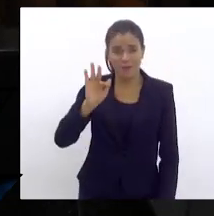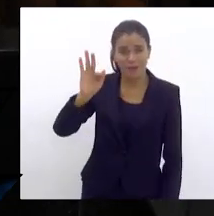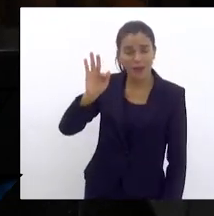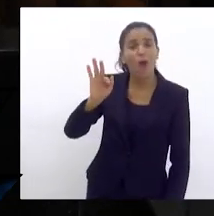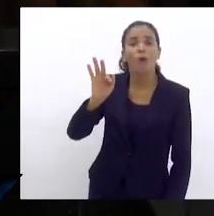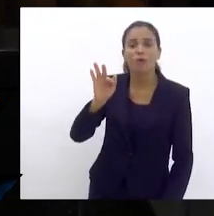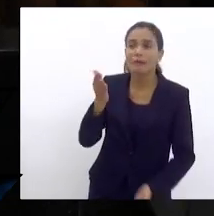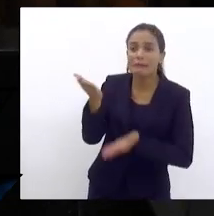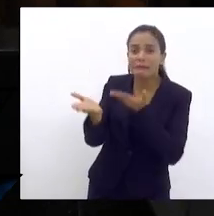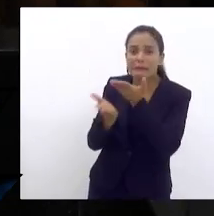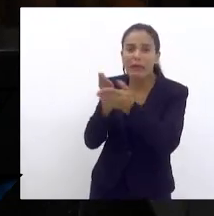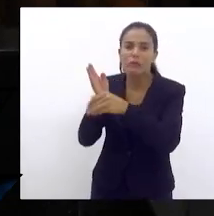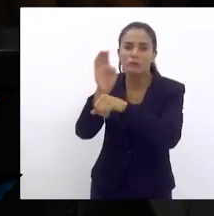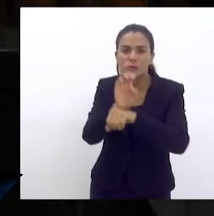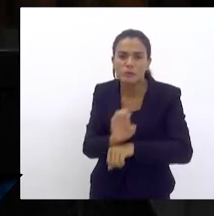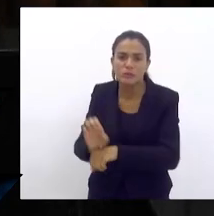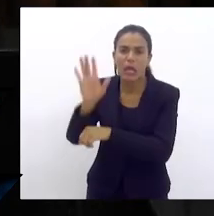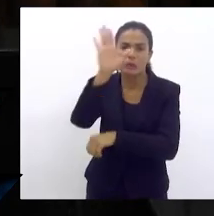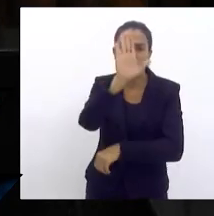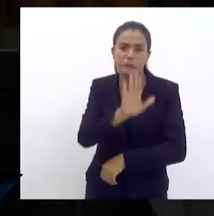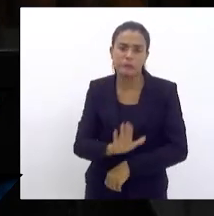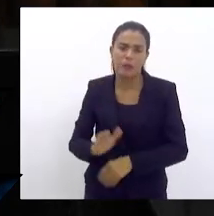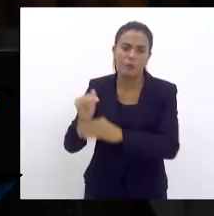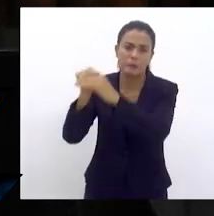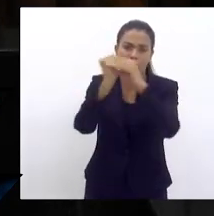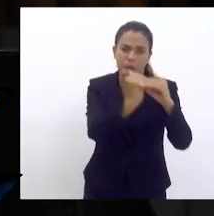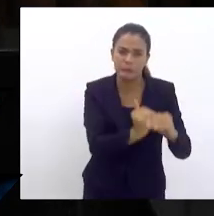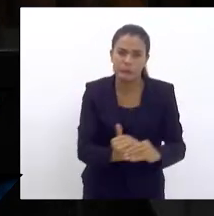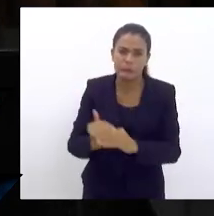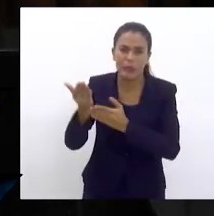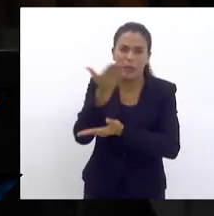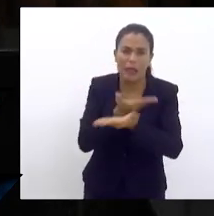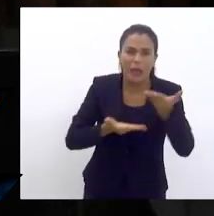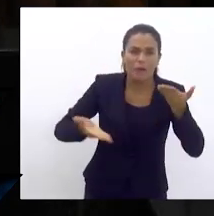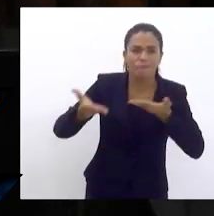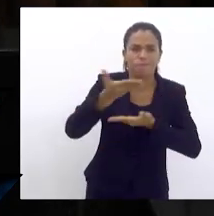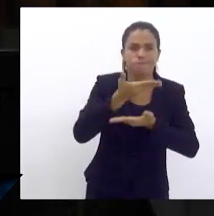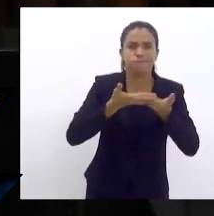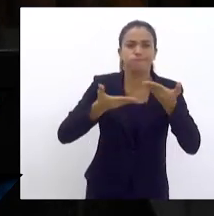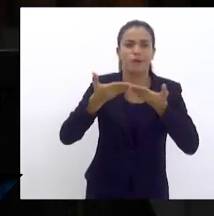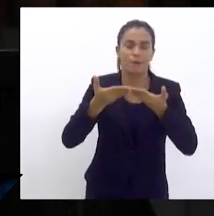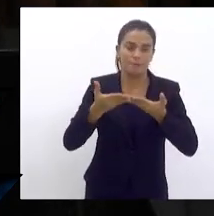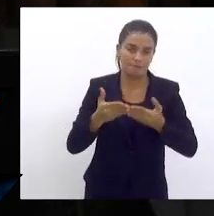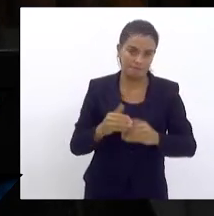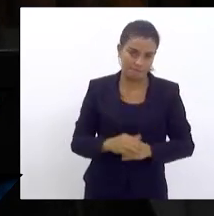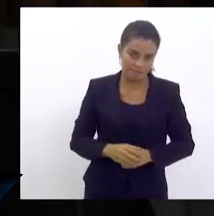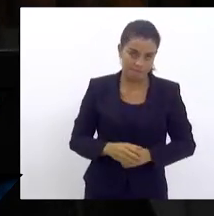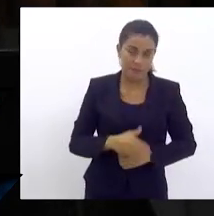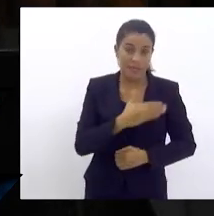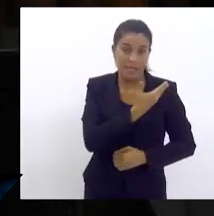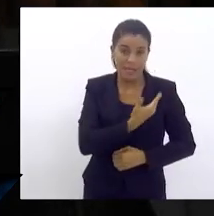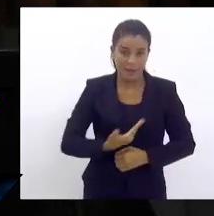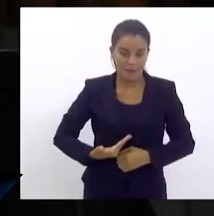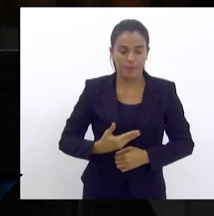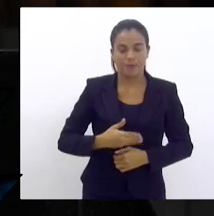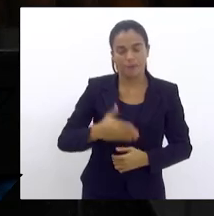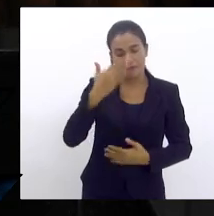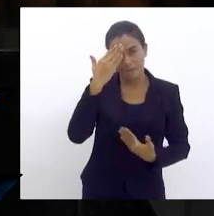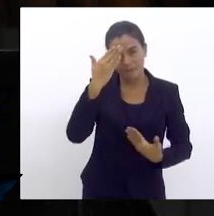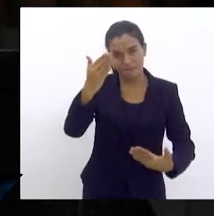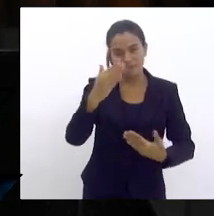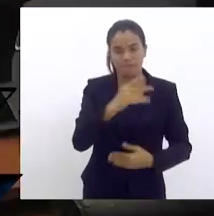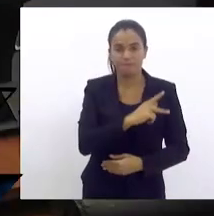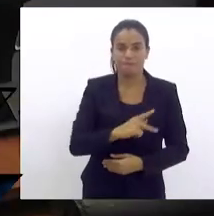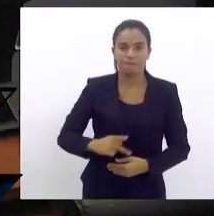Estados federados com equidade, com respeito e de forma federativa e republicana. Muito obrigado, senhor presidente.